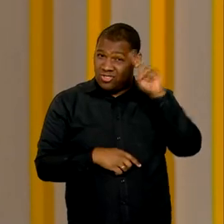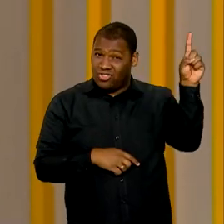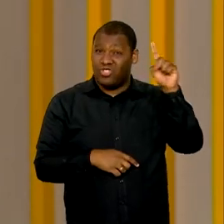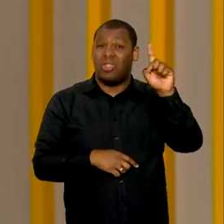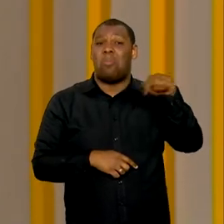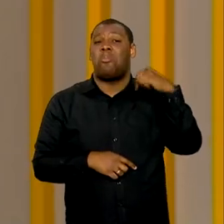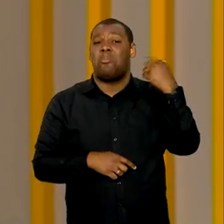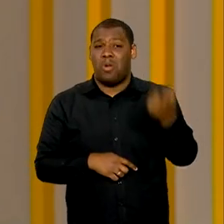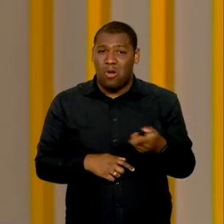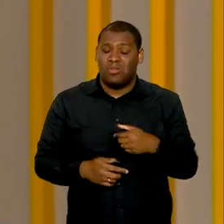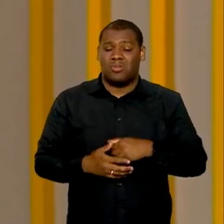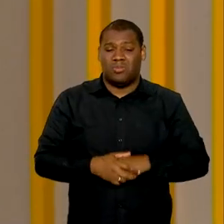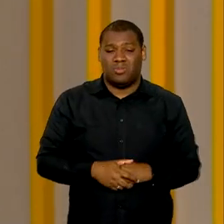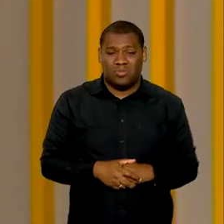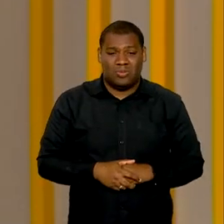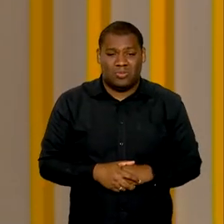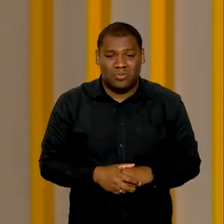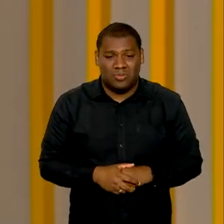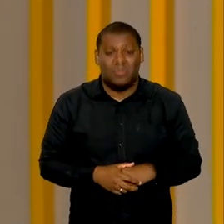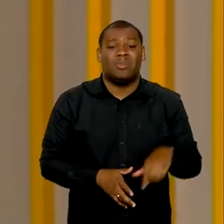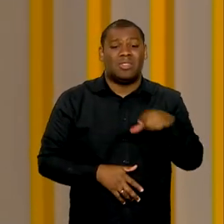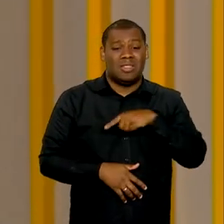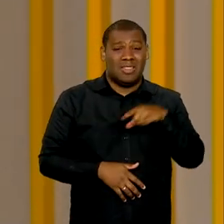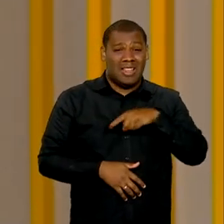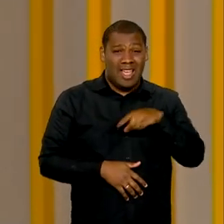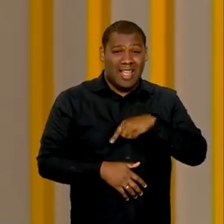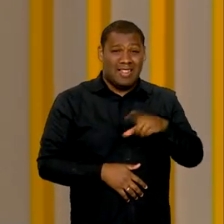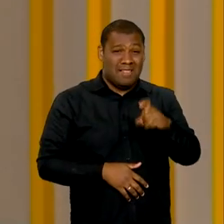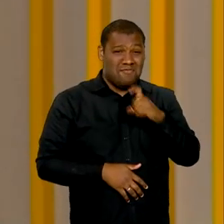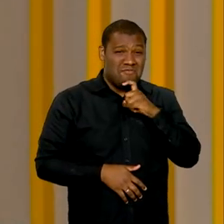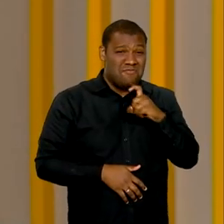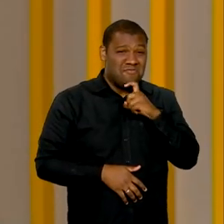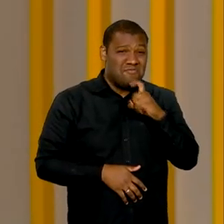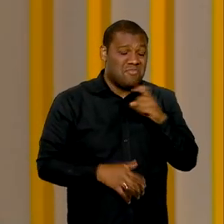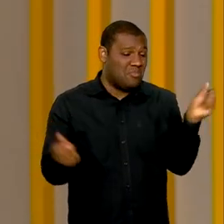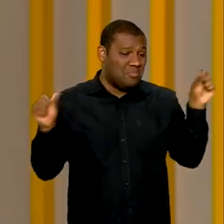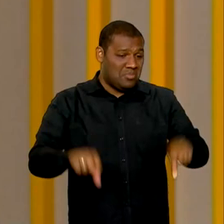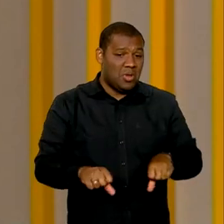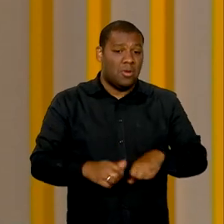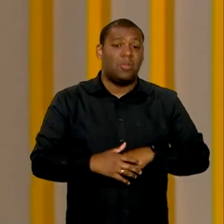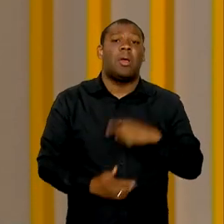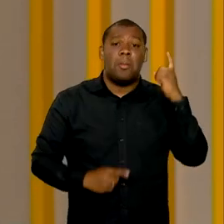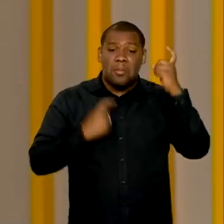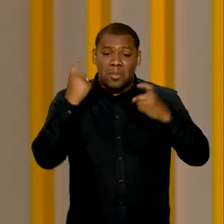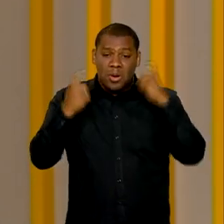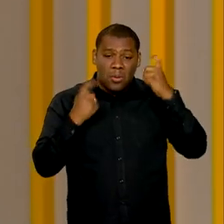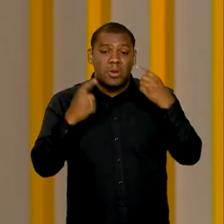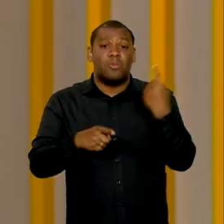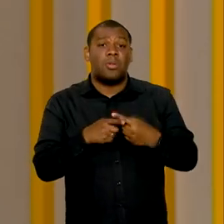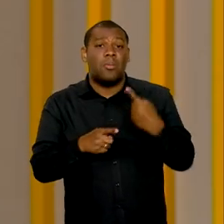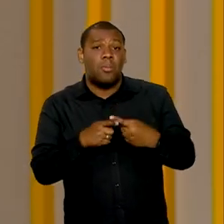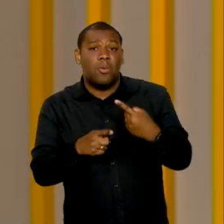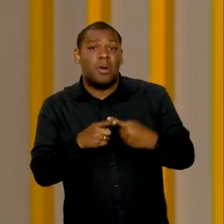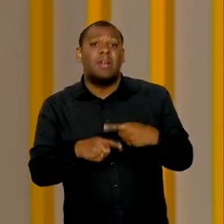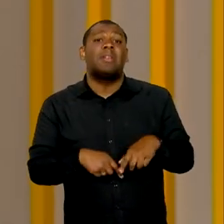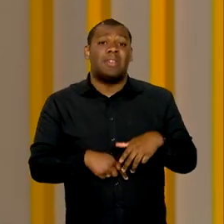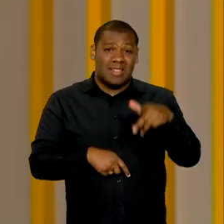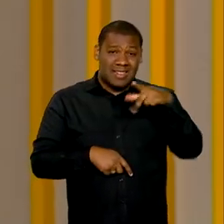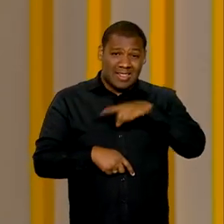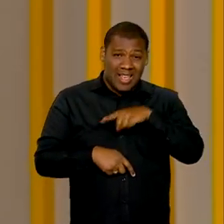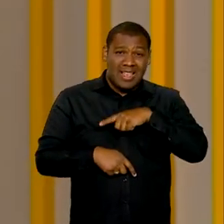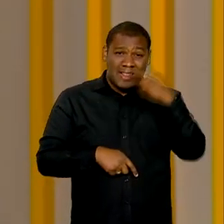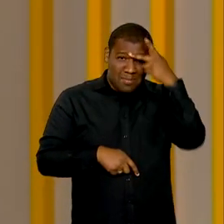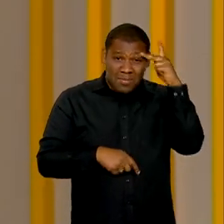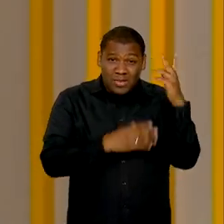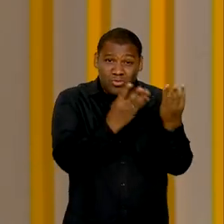intensificação do frio na região. Isso nos preocupa porque a gente tem uma quantidade importante de pessoas